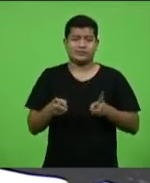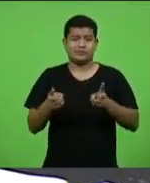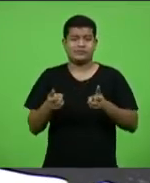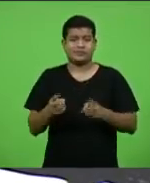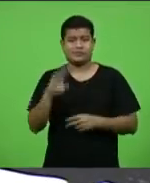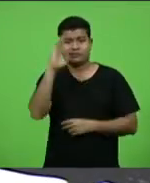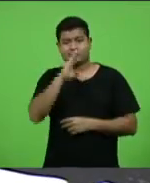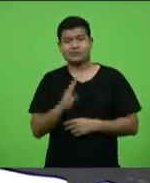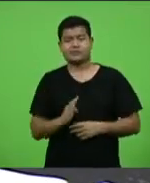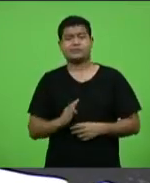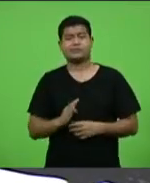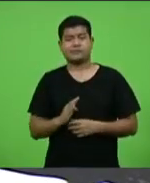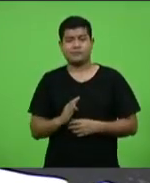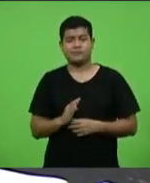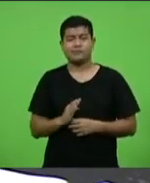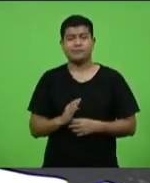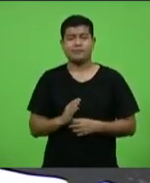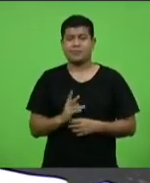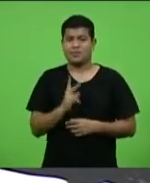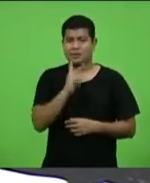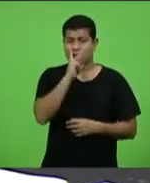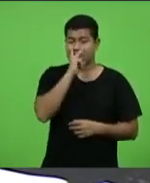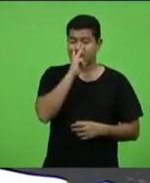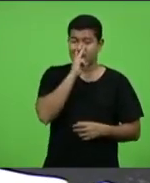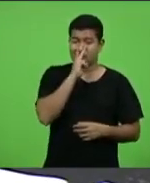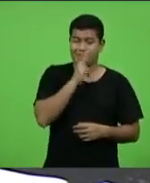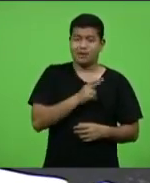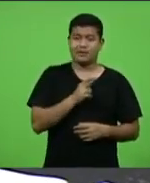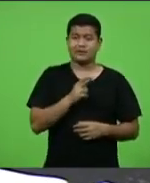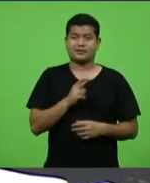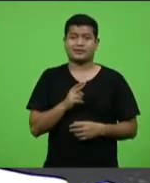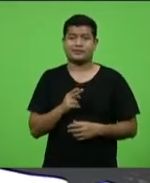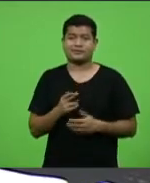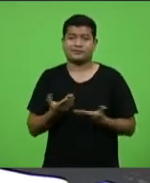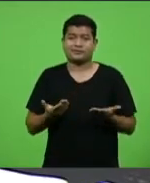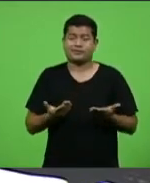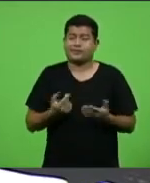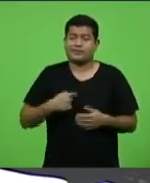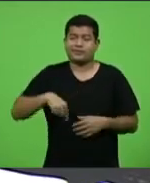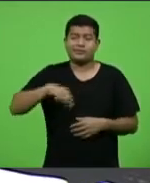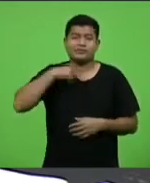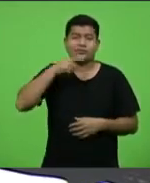e parece que não se chega ao fim.